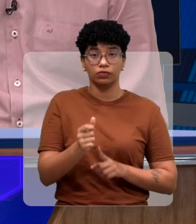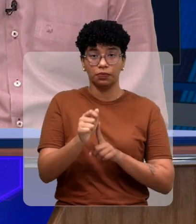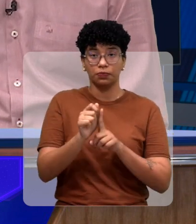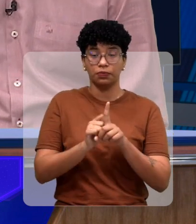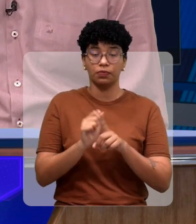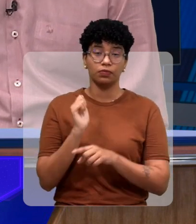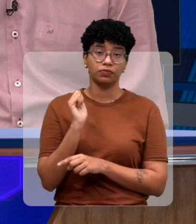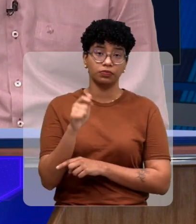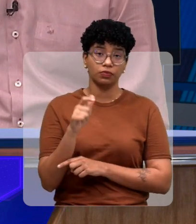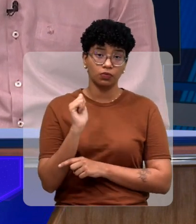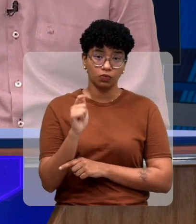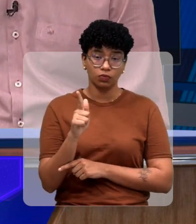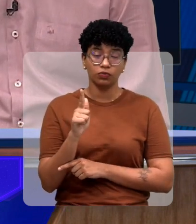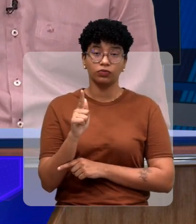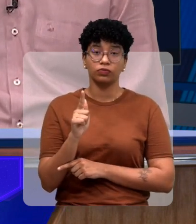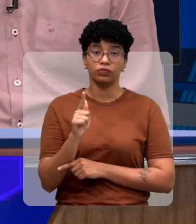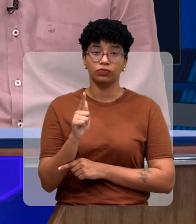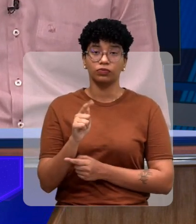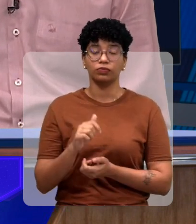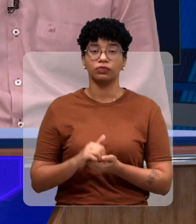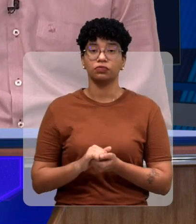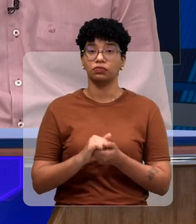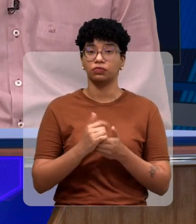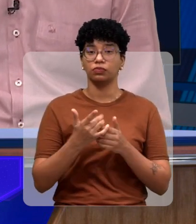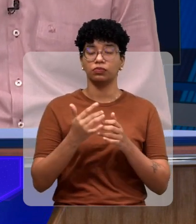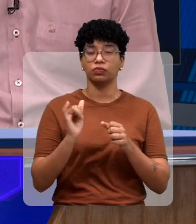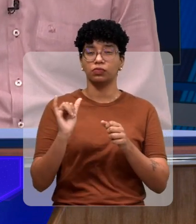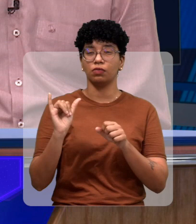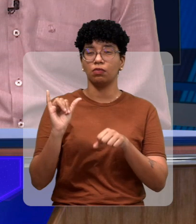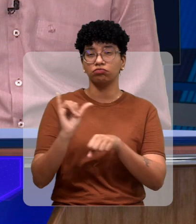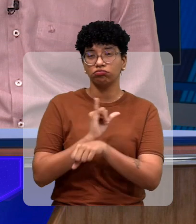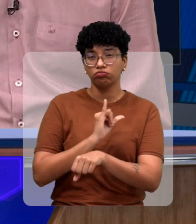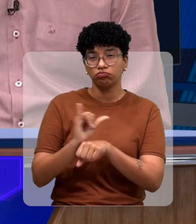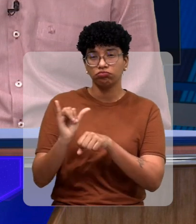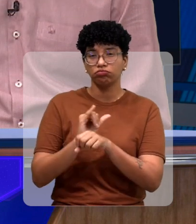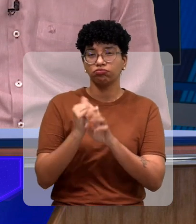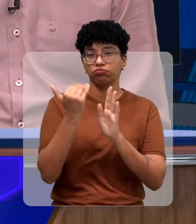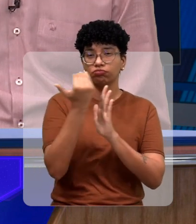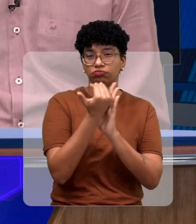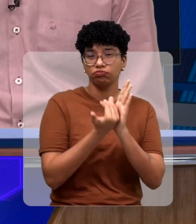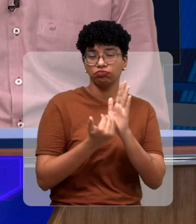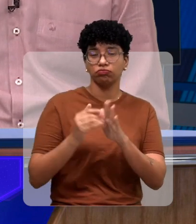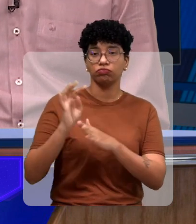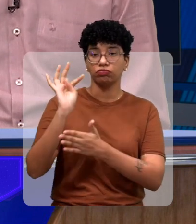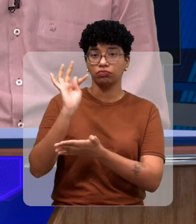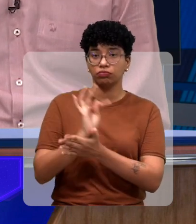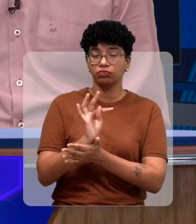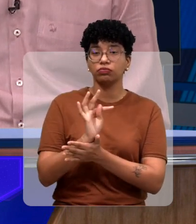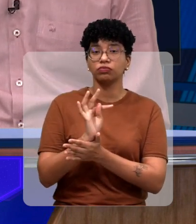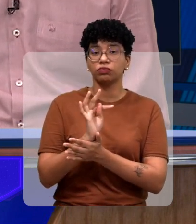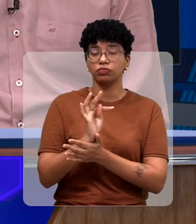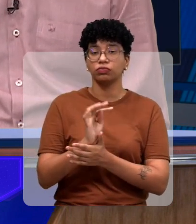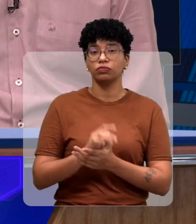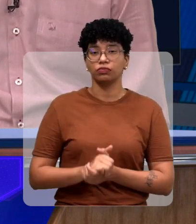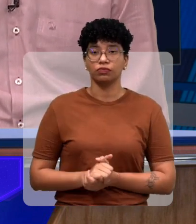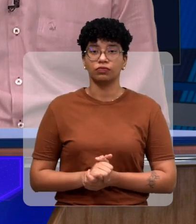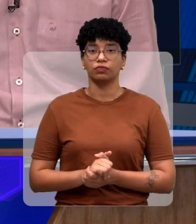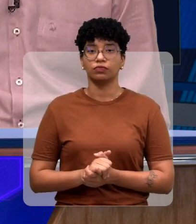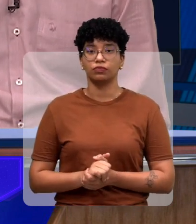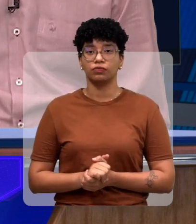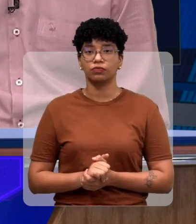agosto acho que você já ouviu falar está sendo programado aqui em Teresina um movimento